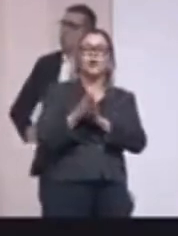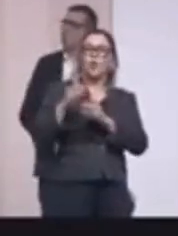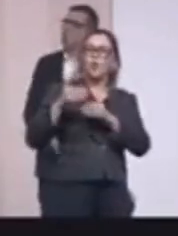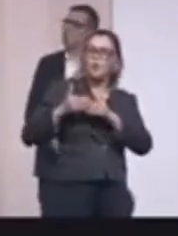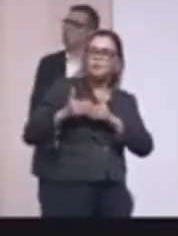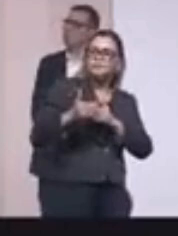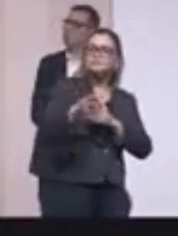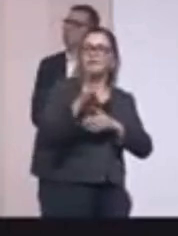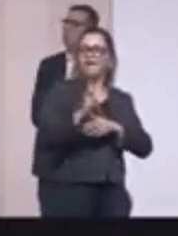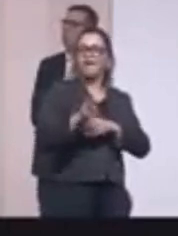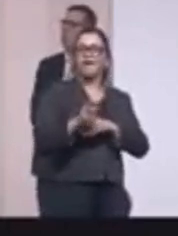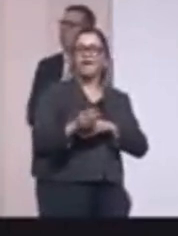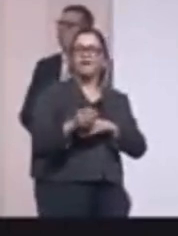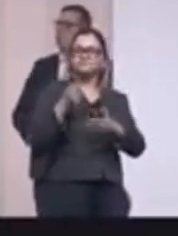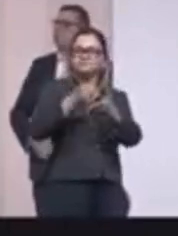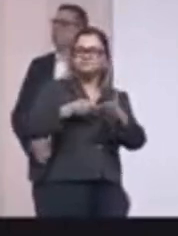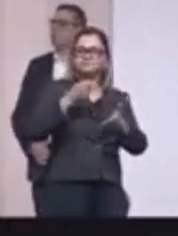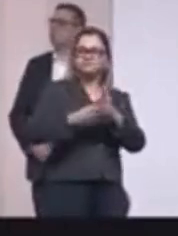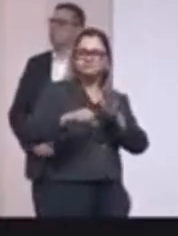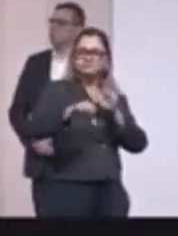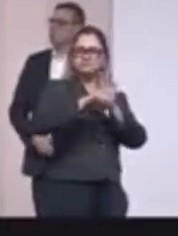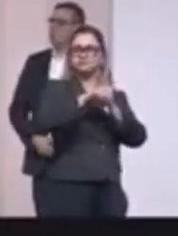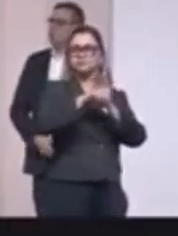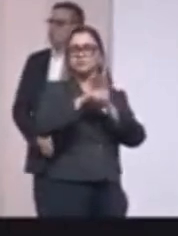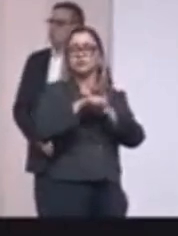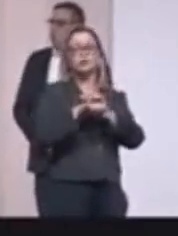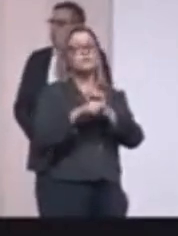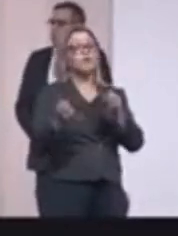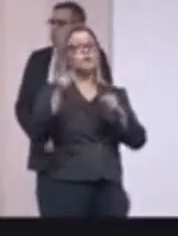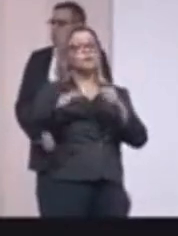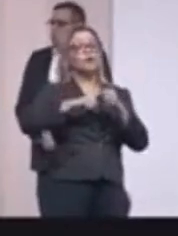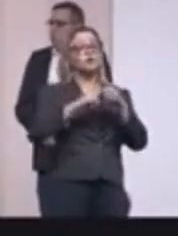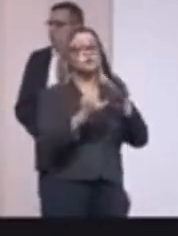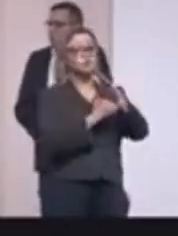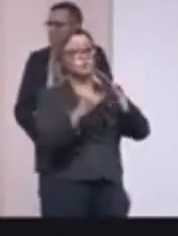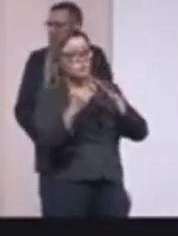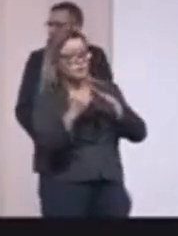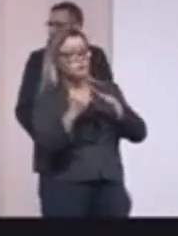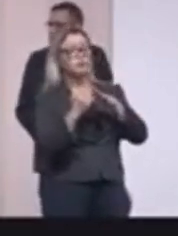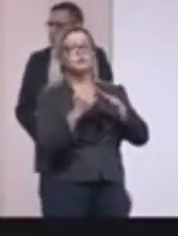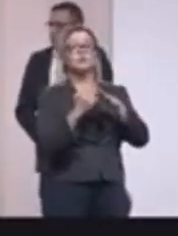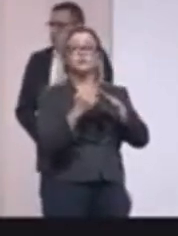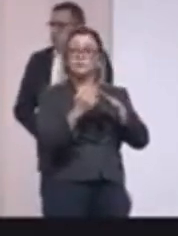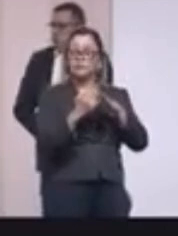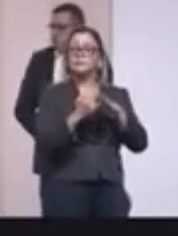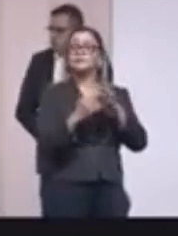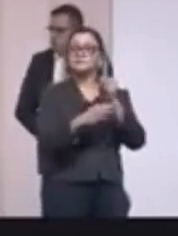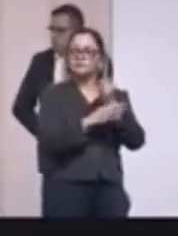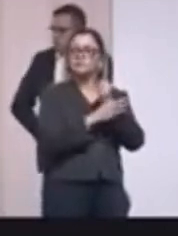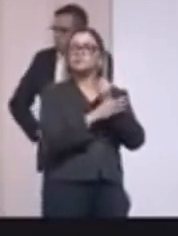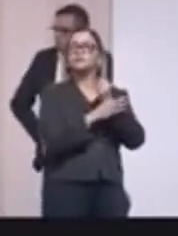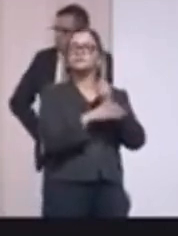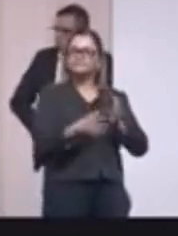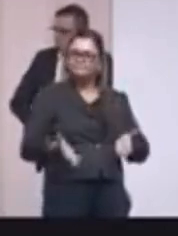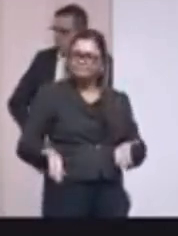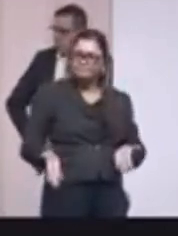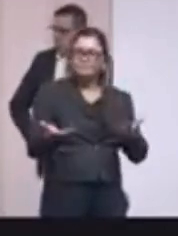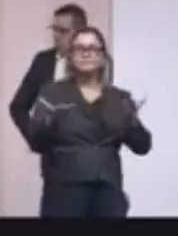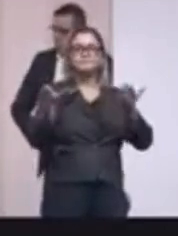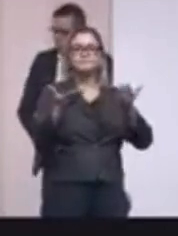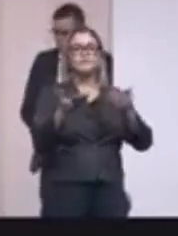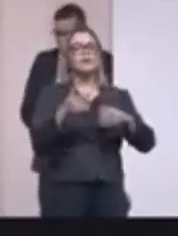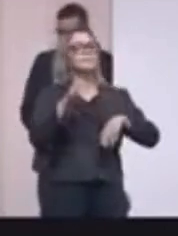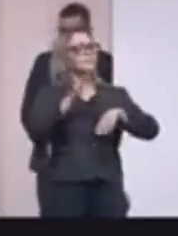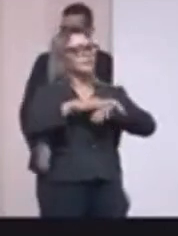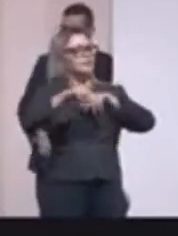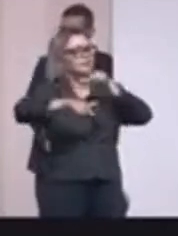combatendo o crime, e vamos tornar as nossas instituições, vamos deixar as nossas instituições cada vez mais motivadas para